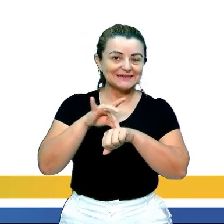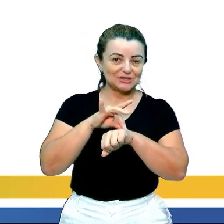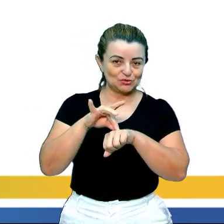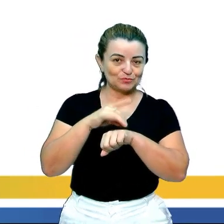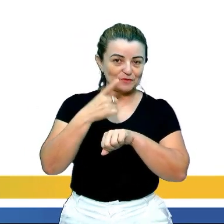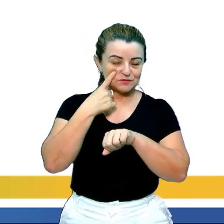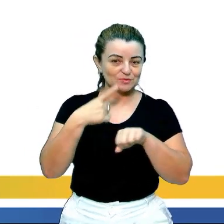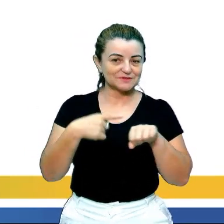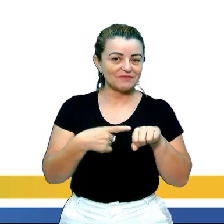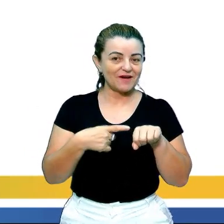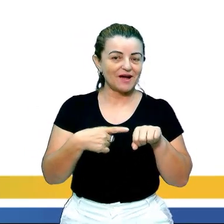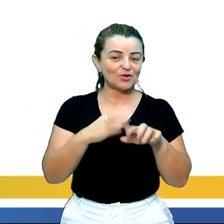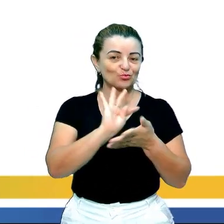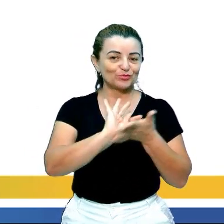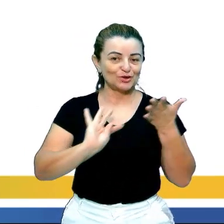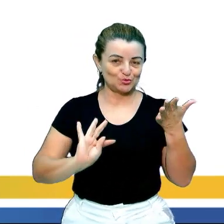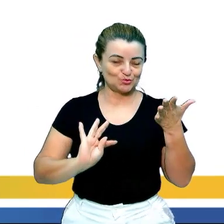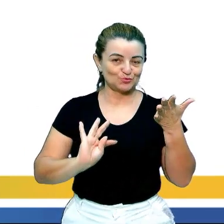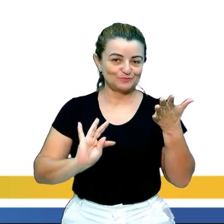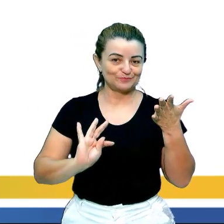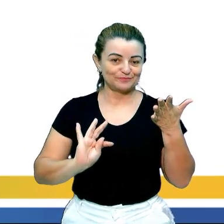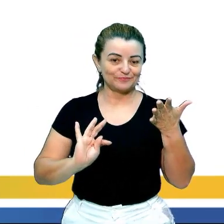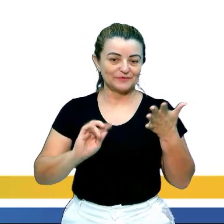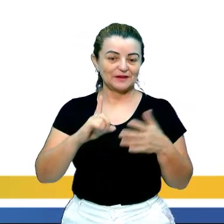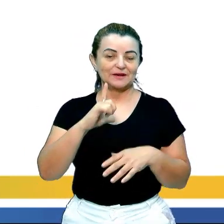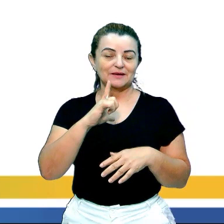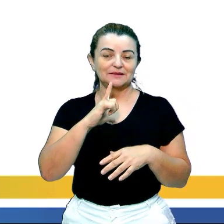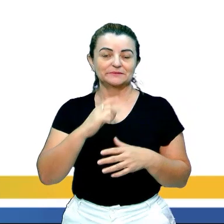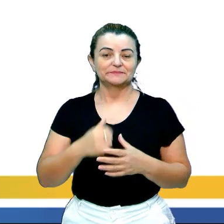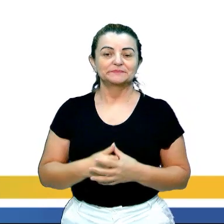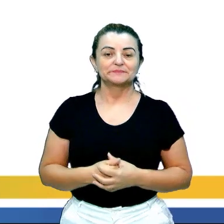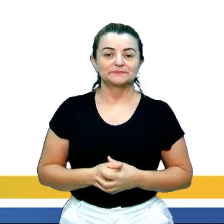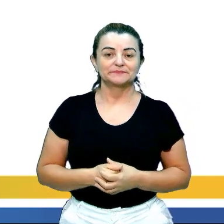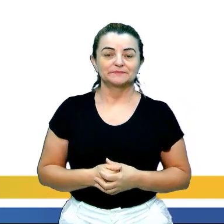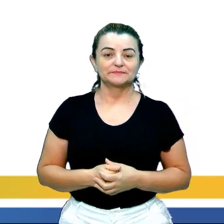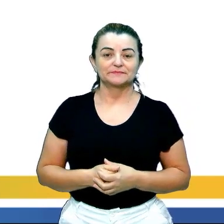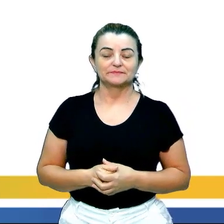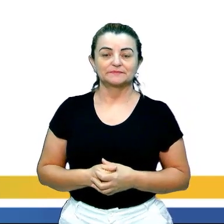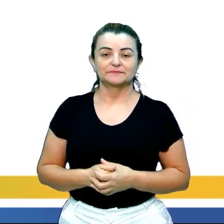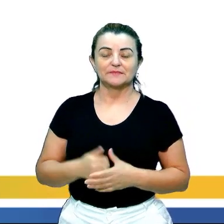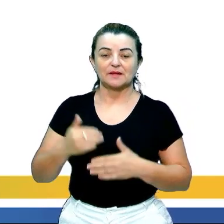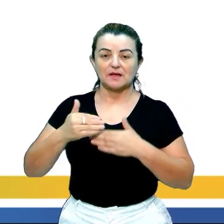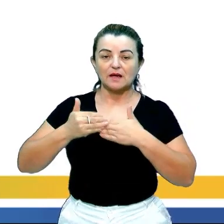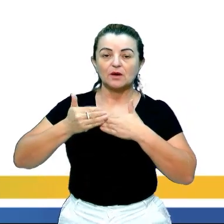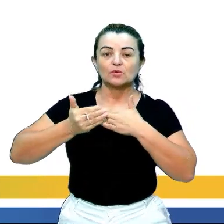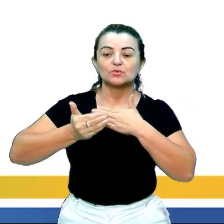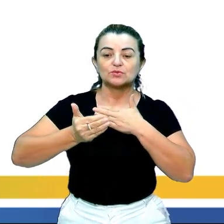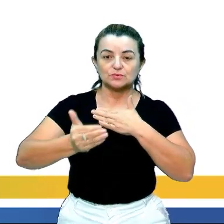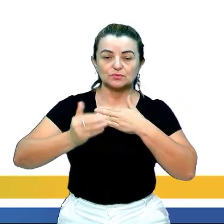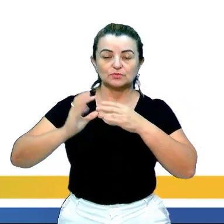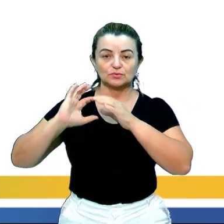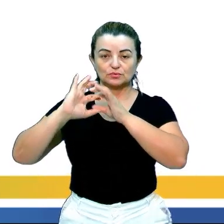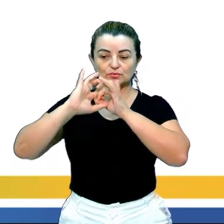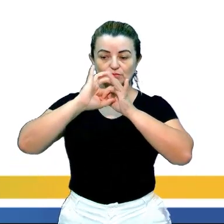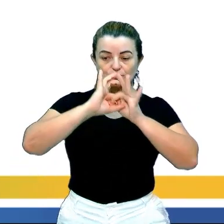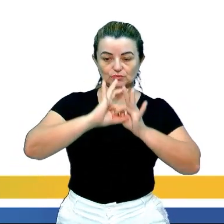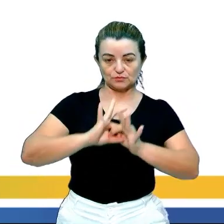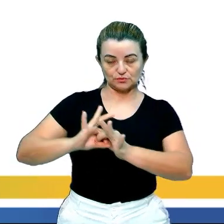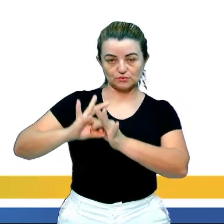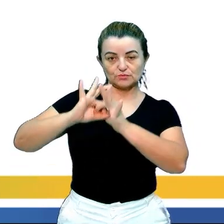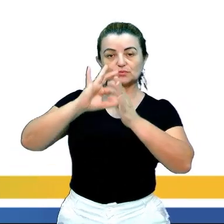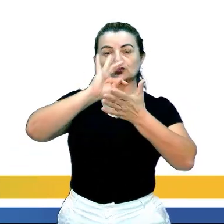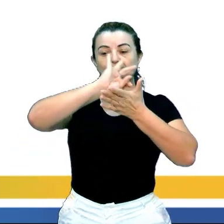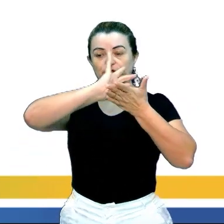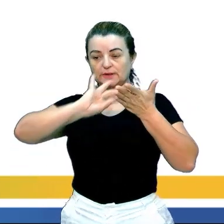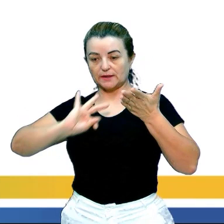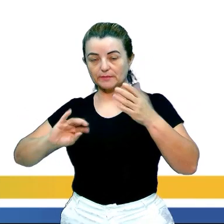texto. E aí nós temos o momento aí em que há citação dentro do texto. E aí logo em seguida ela faz a contextualização com o tema e